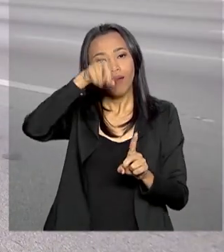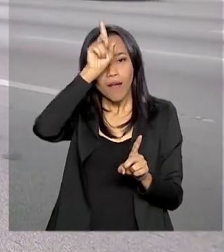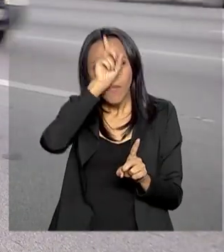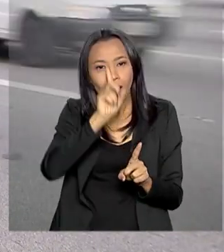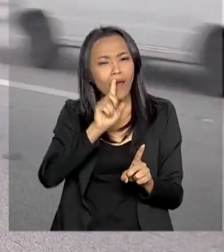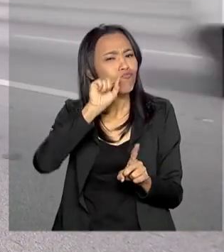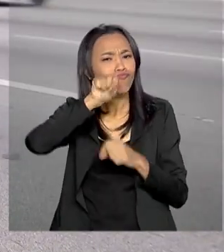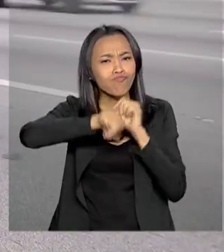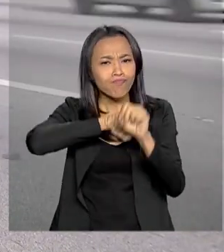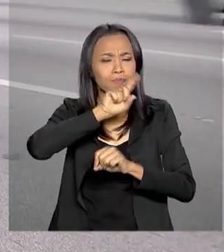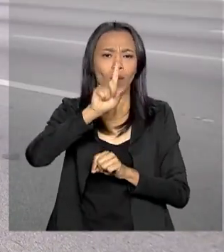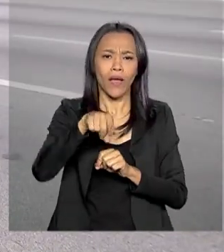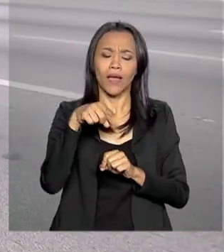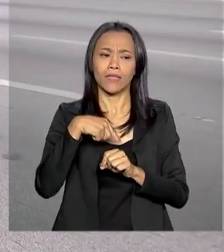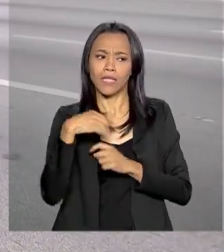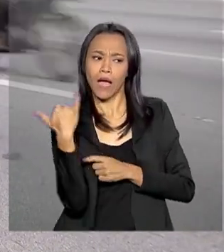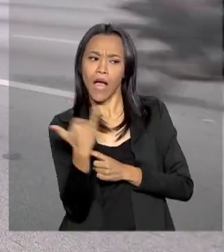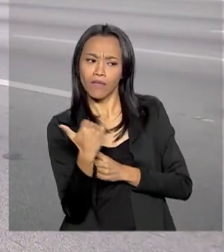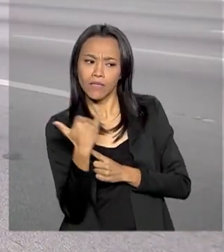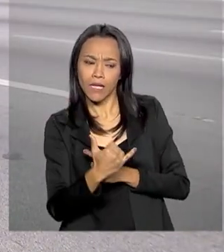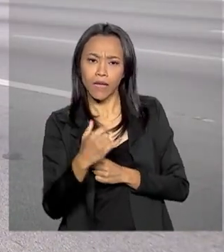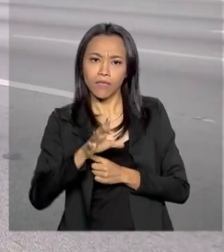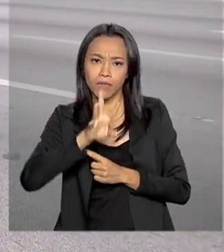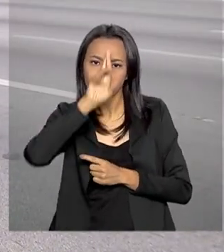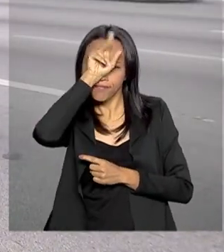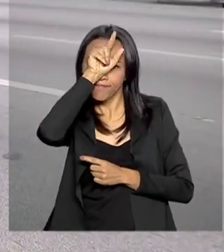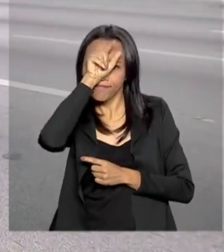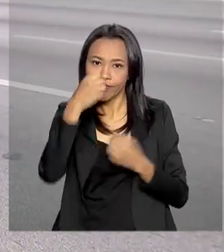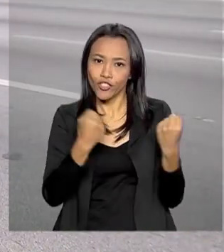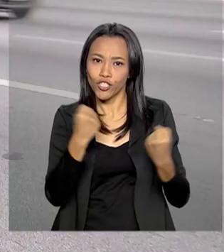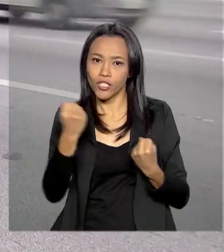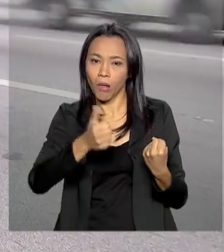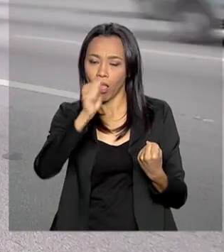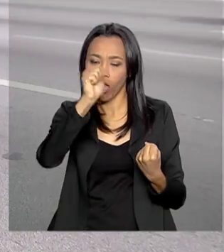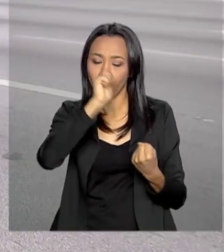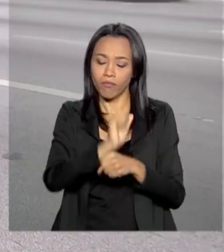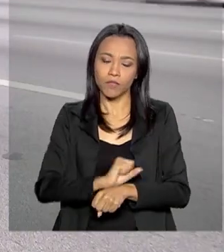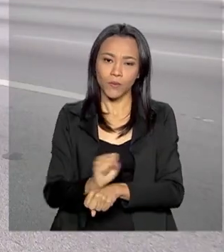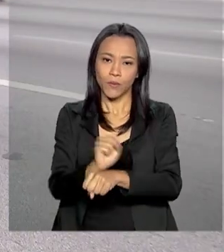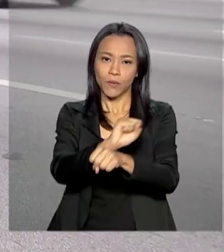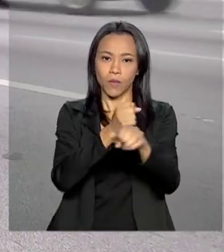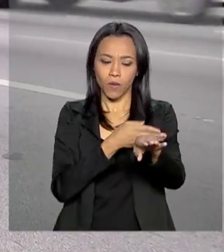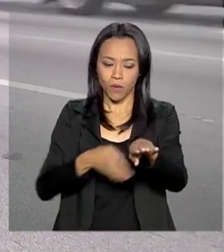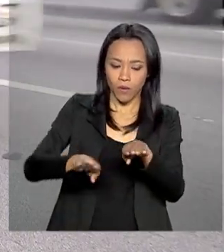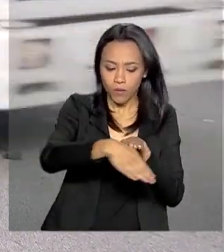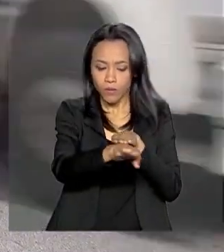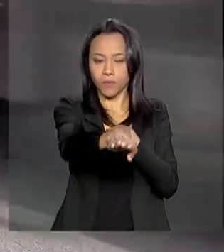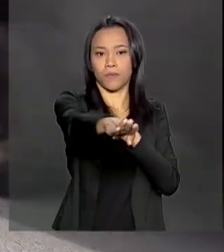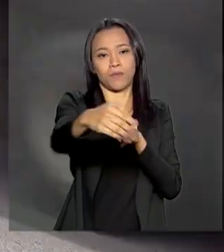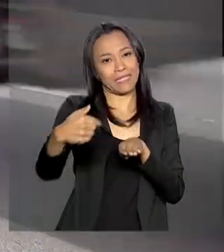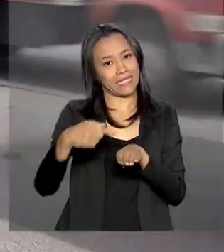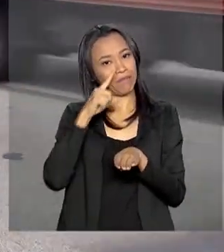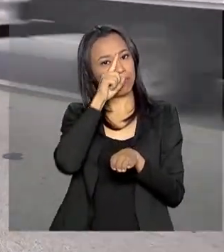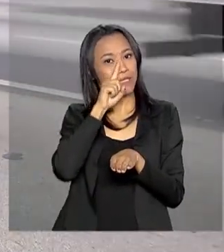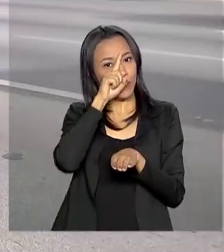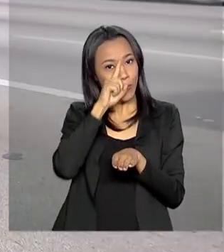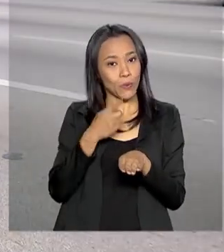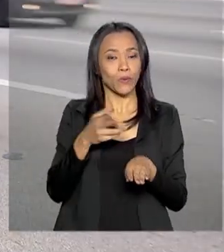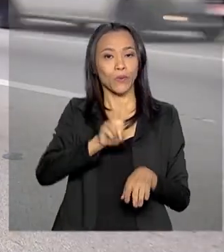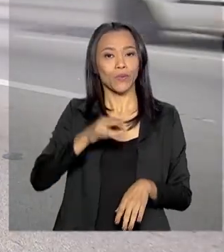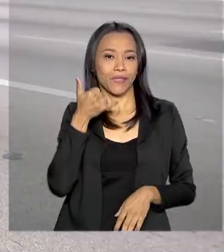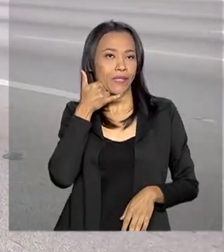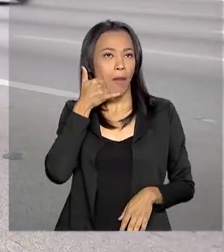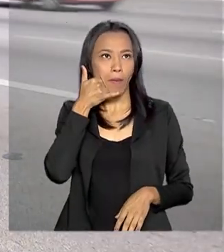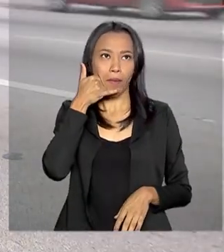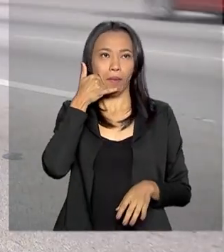principais erros dos motoristas, como, por exemplo, dirigir embriagado, fazer ultrapassagens perigosas, o uso de celular